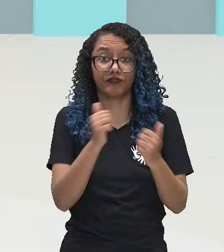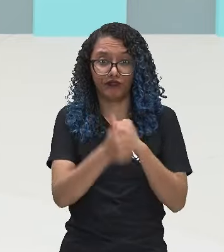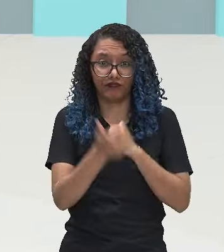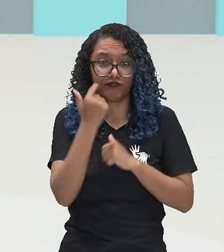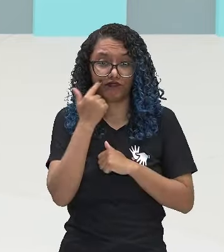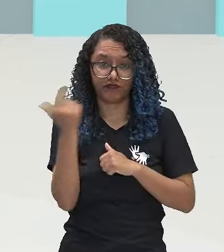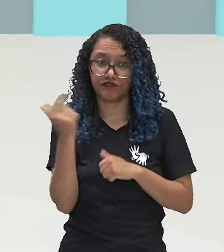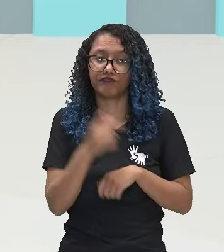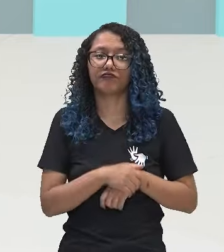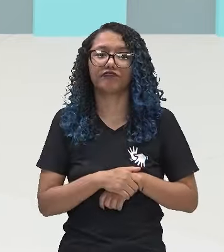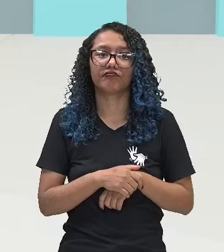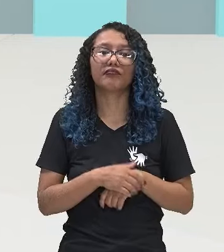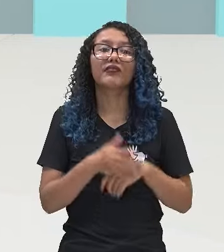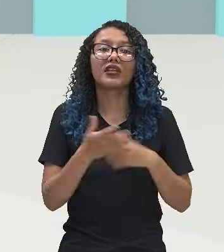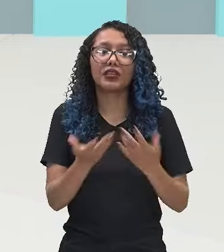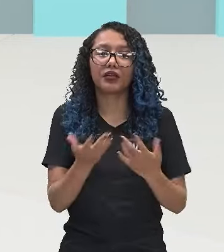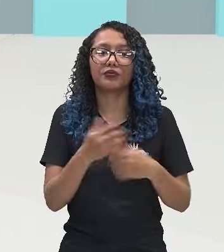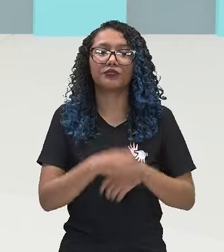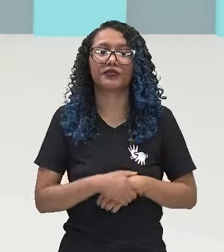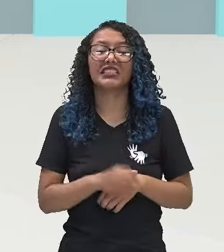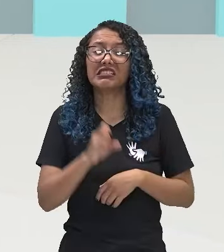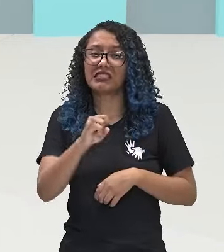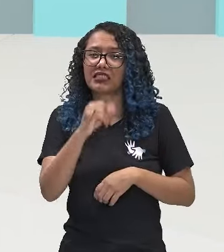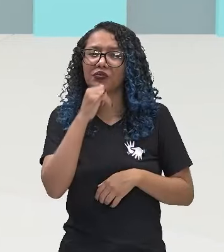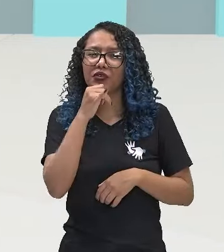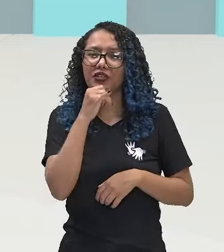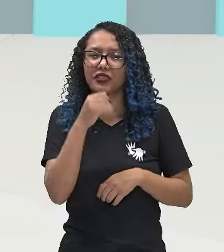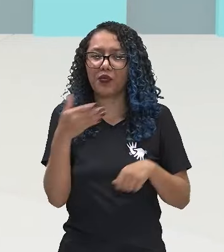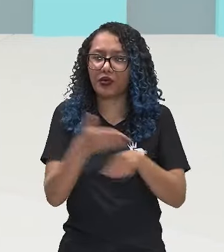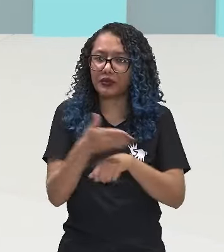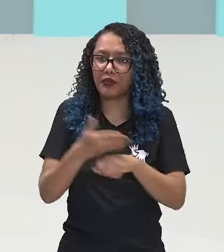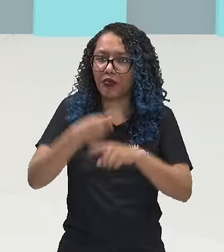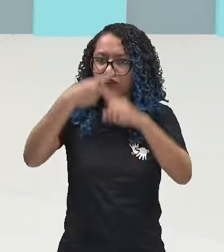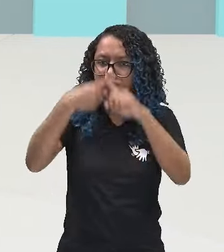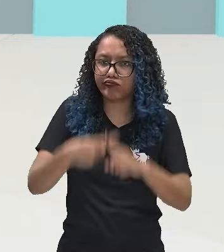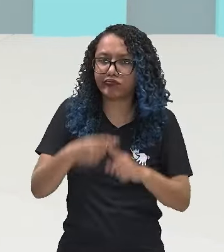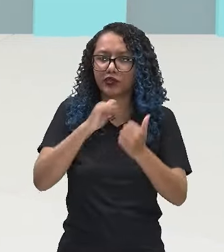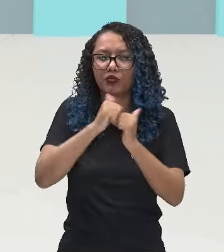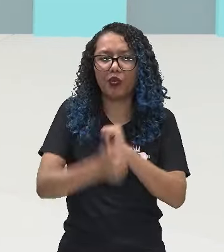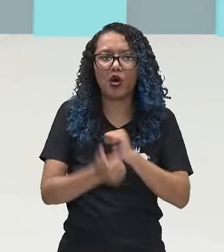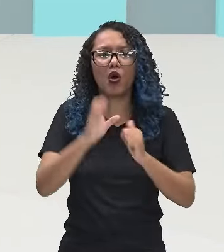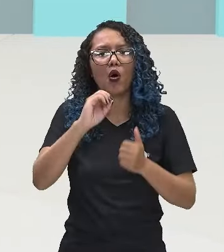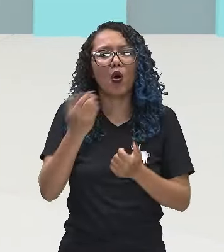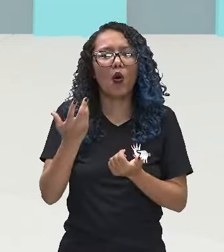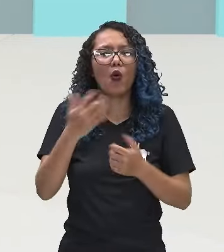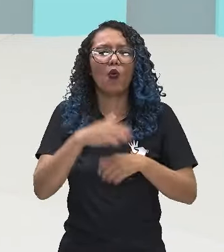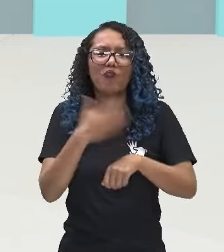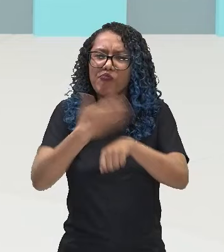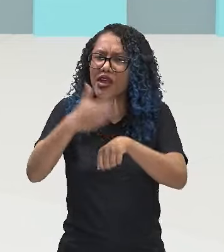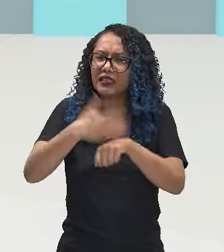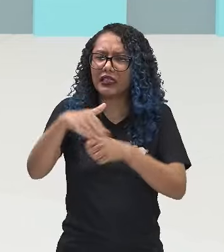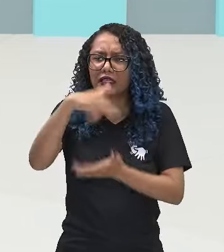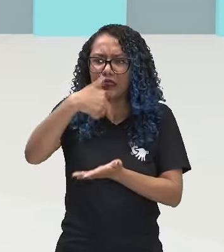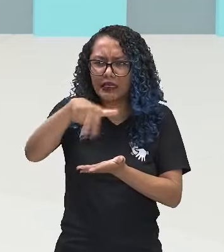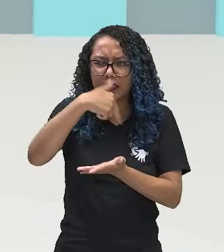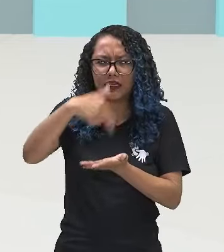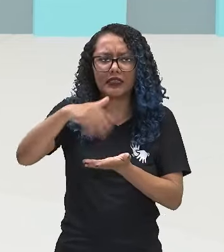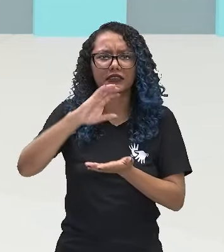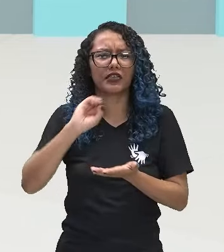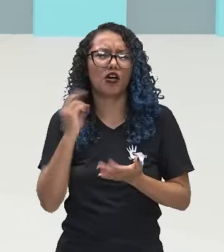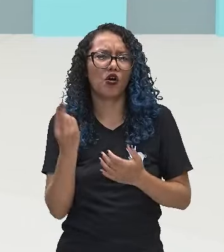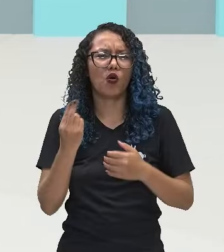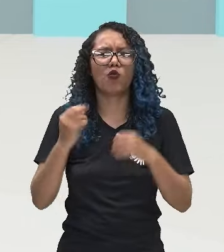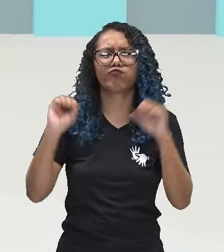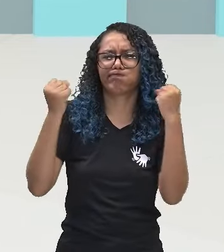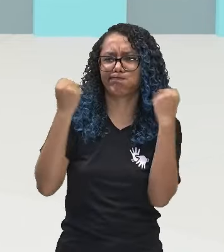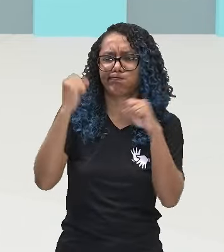corporal, quando pratica uma partida de algum esporte, participa de uma coreografia de dança, realiza uma atividade ginástica